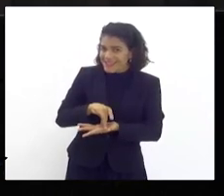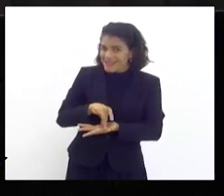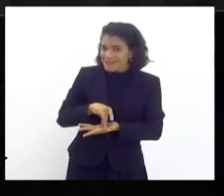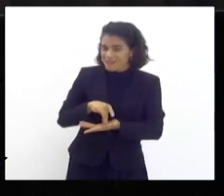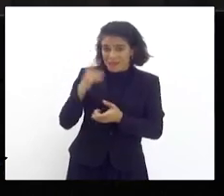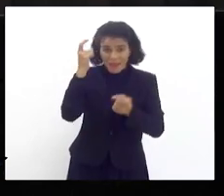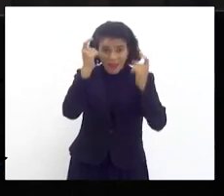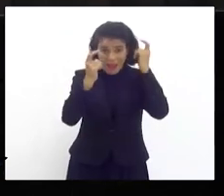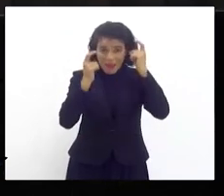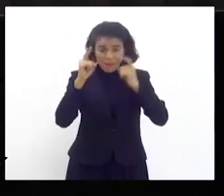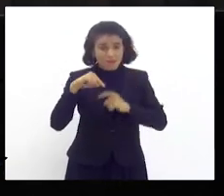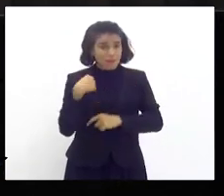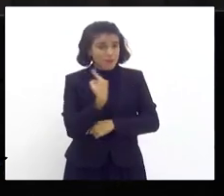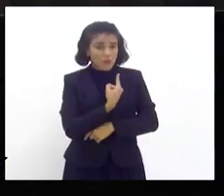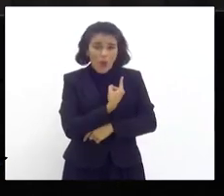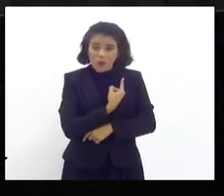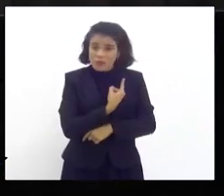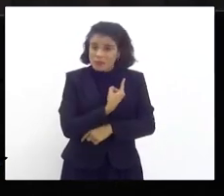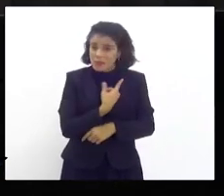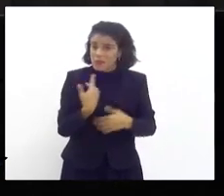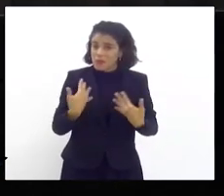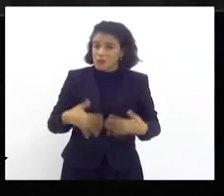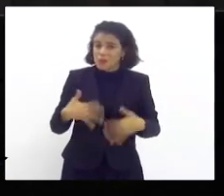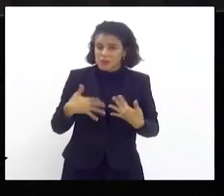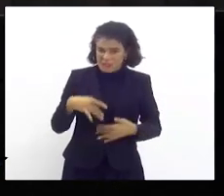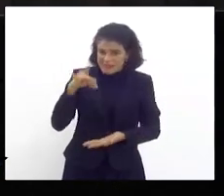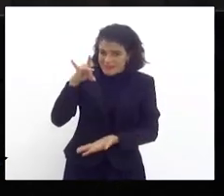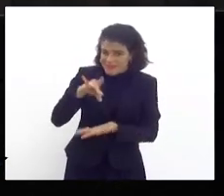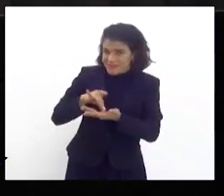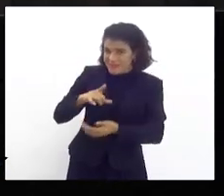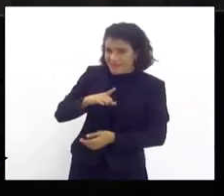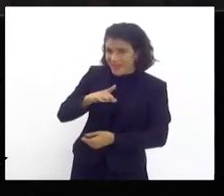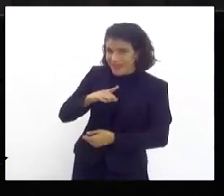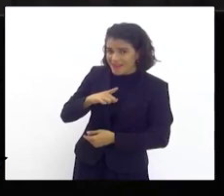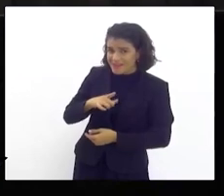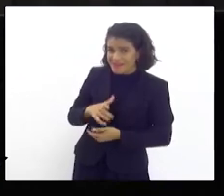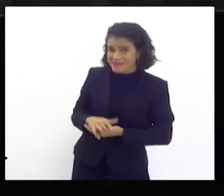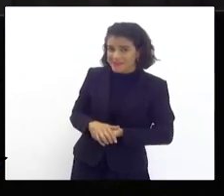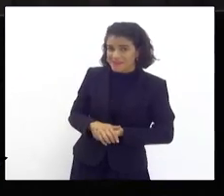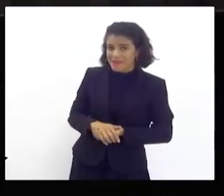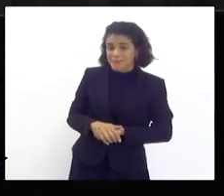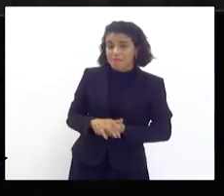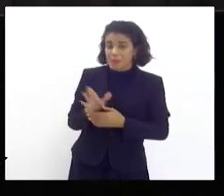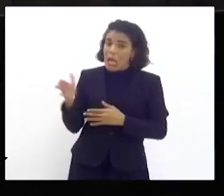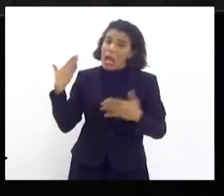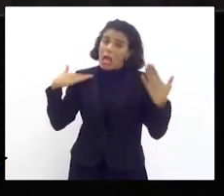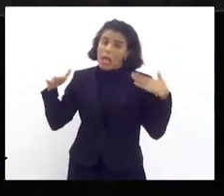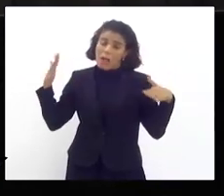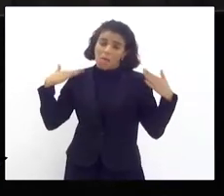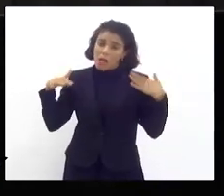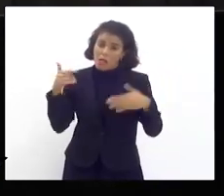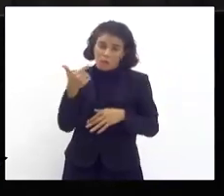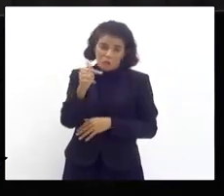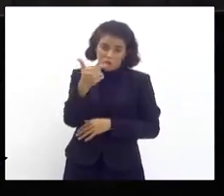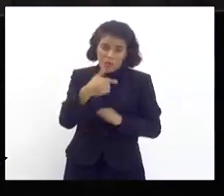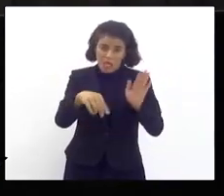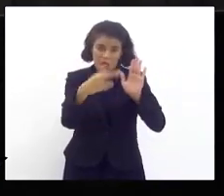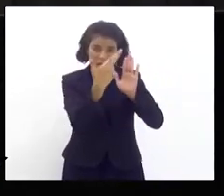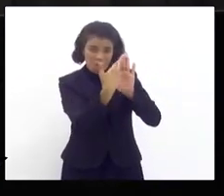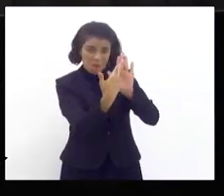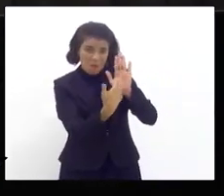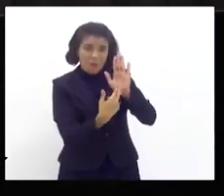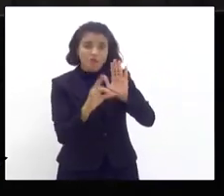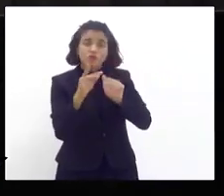A preocupação nossa, no meu entendimento, é muito grande. Será que realmente existe? Por parte da Marinha, ela não tem esse protocolo. ela só faz o